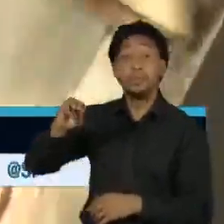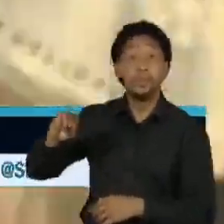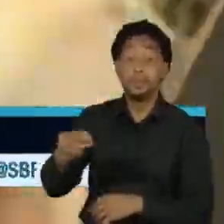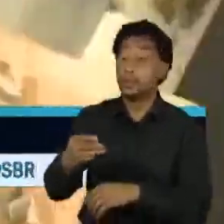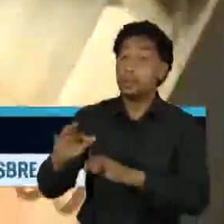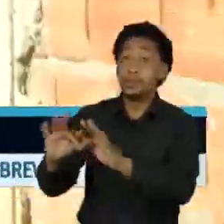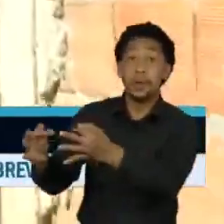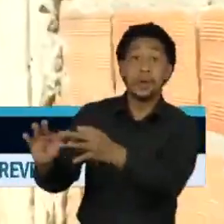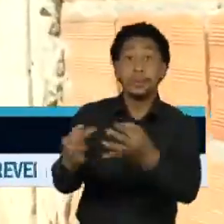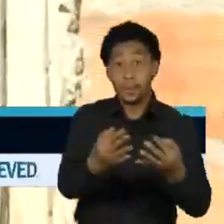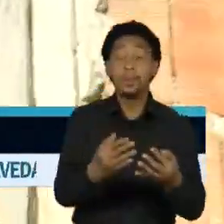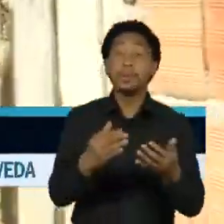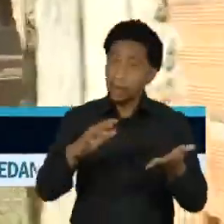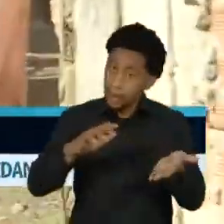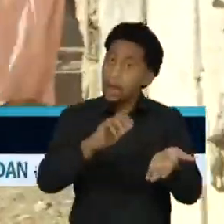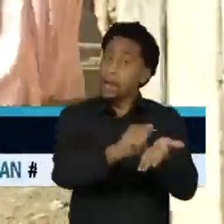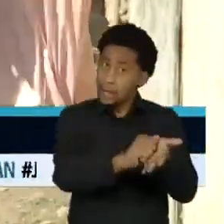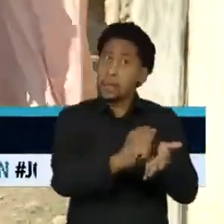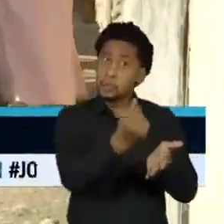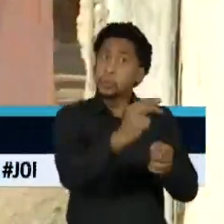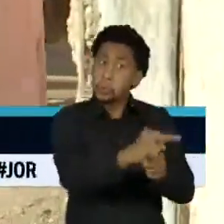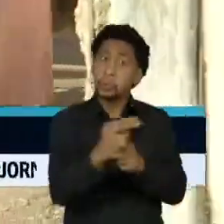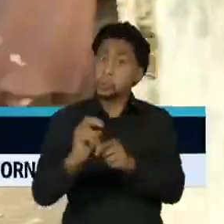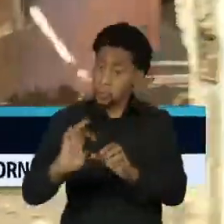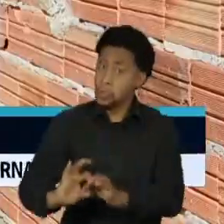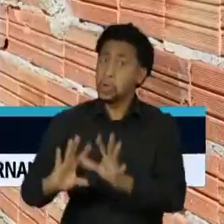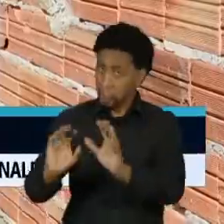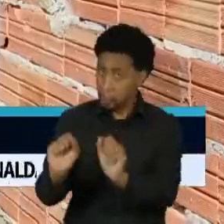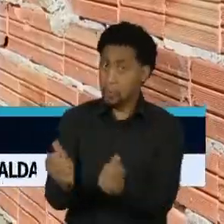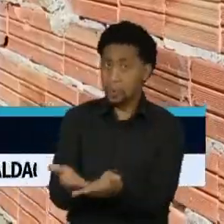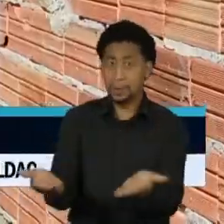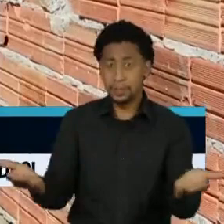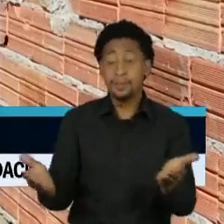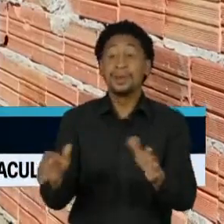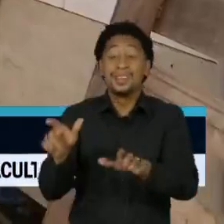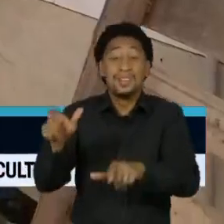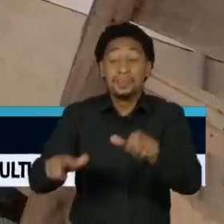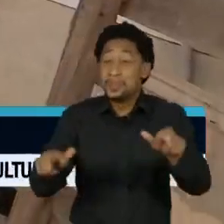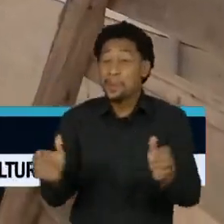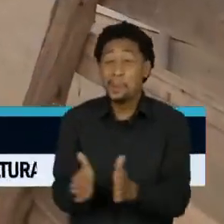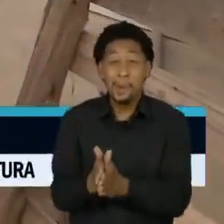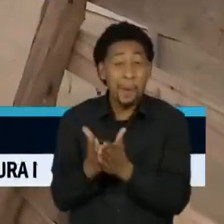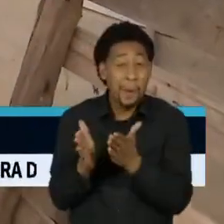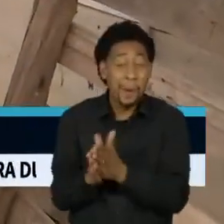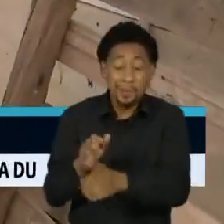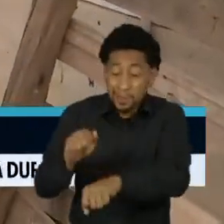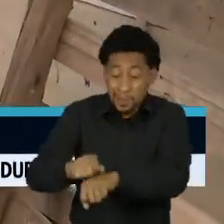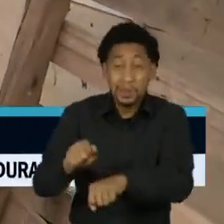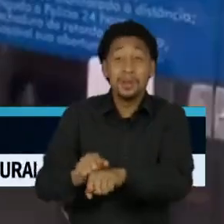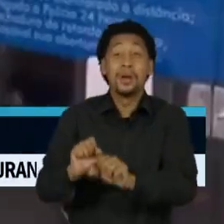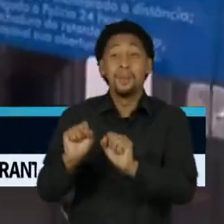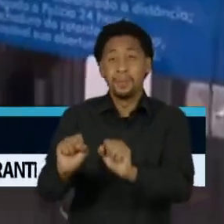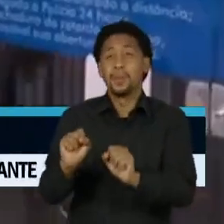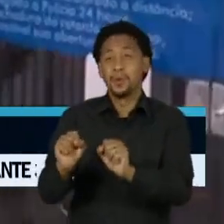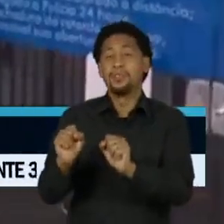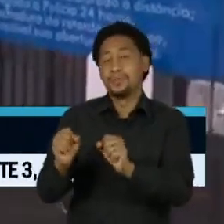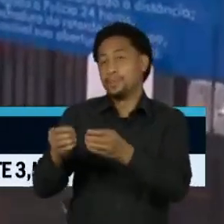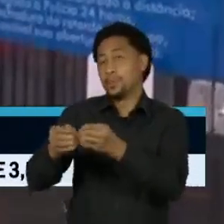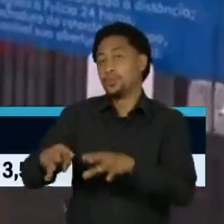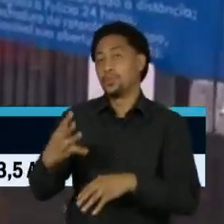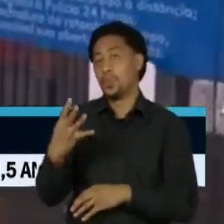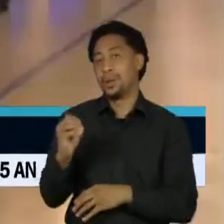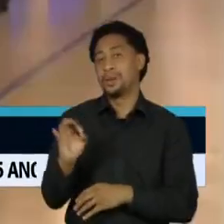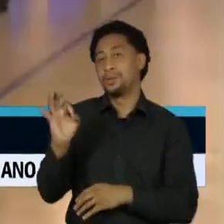empréstimo consignado. A população que anda na linha da pobreza pode empenhar até 40% dos 400 reais